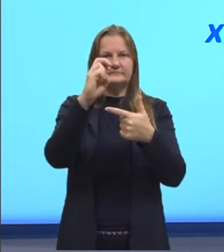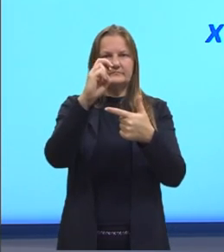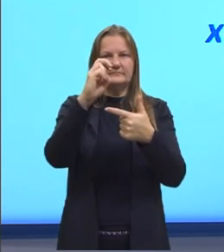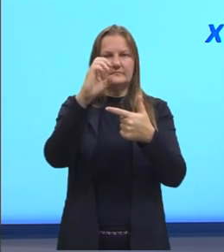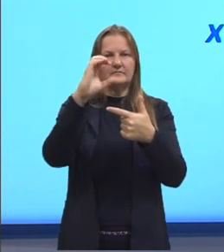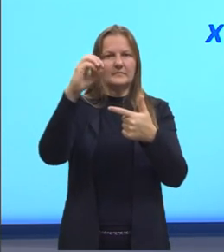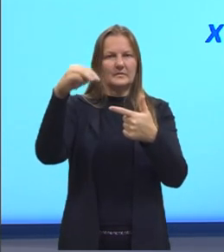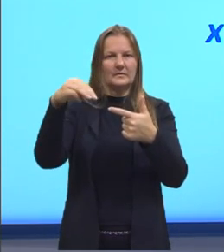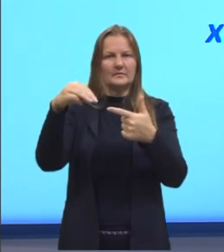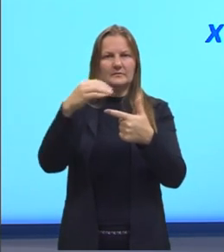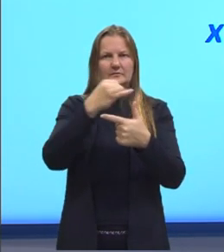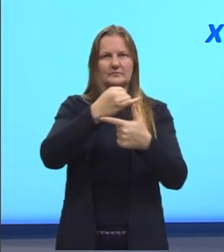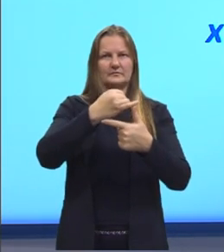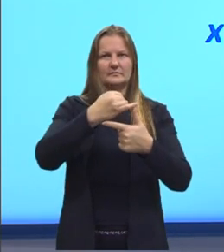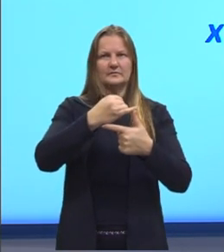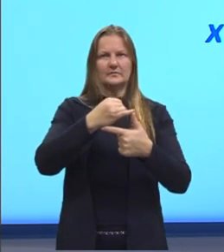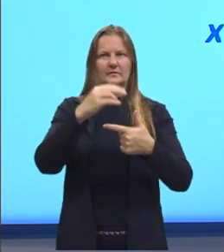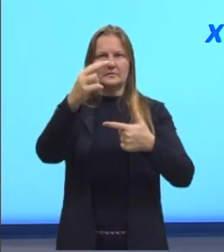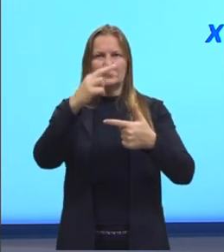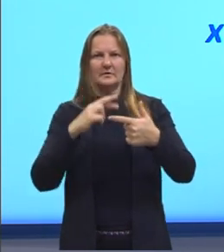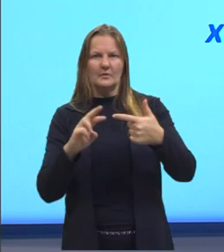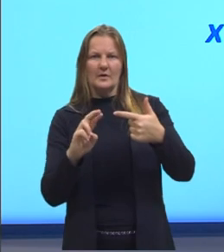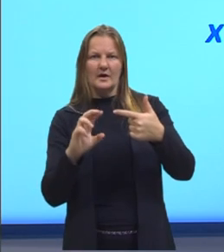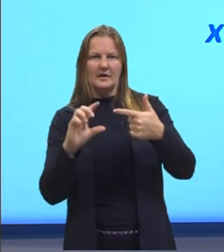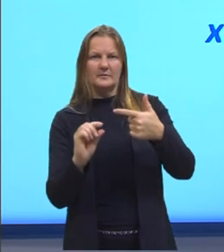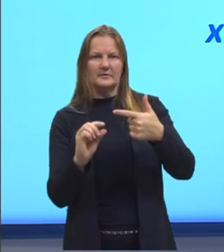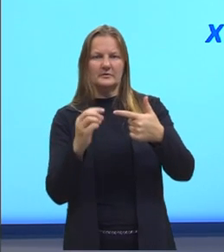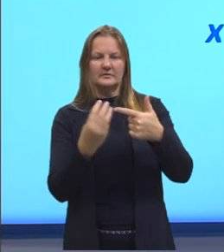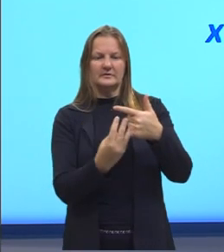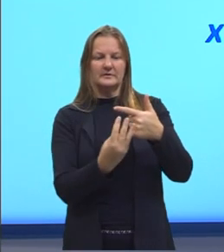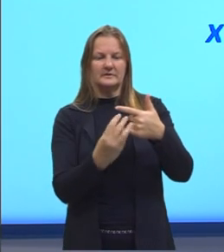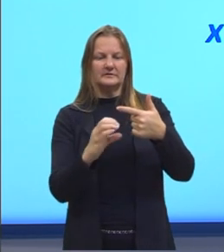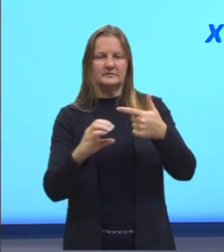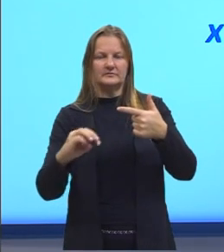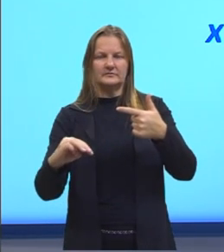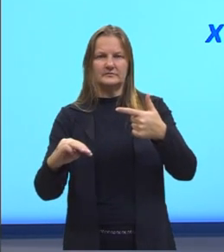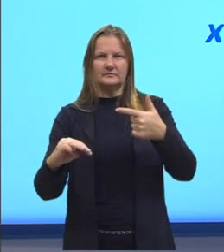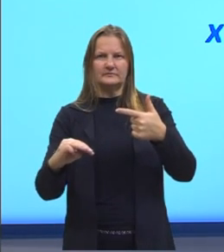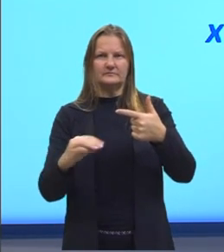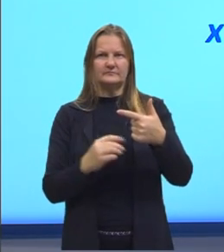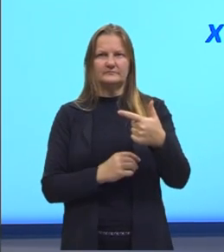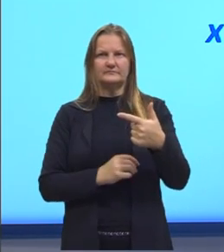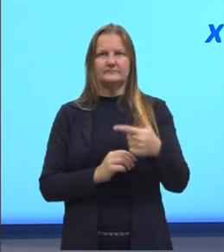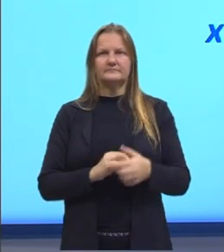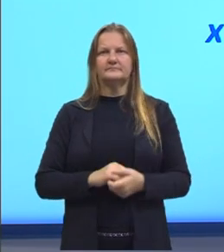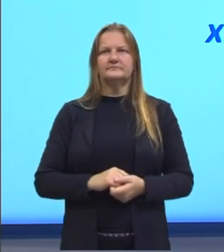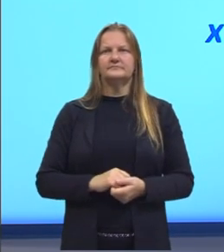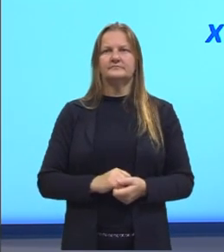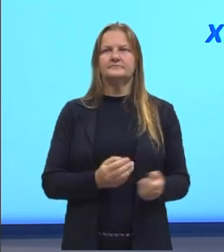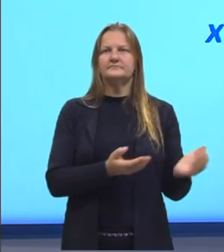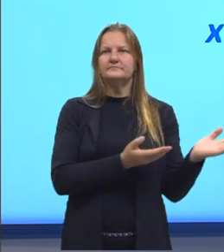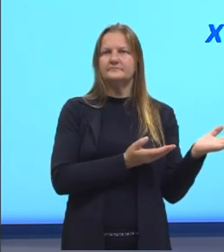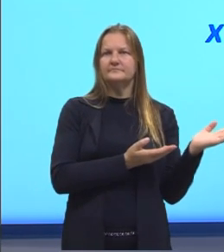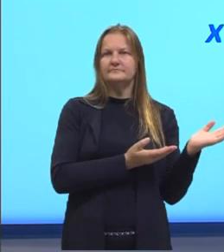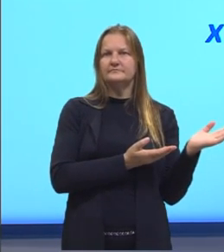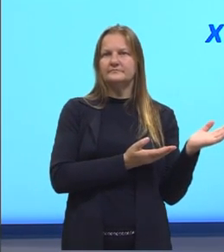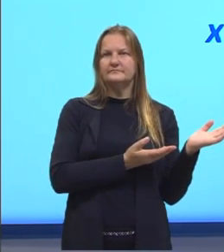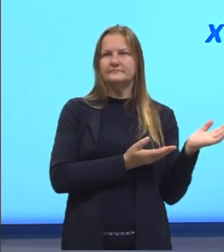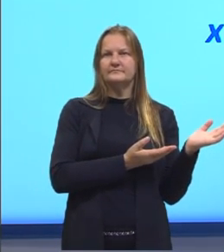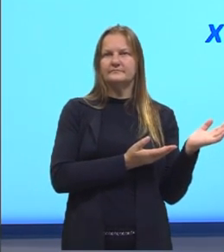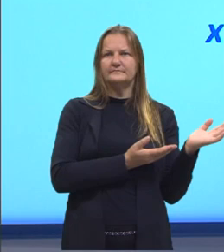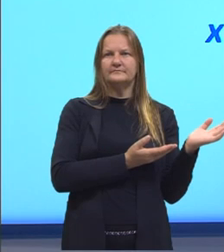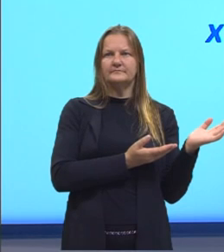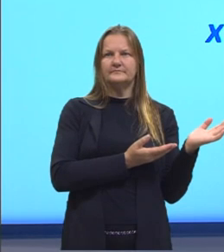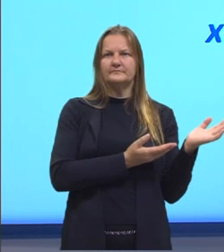centímetros e aquele R minúsculo que seria o raio da seção de pelo menos 3 centímetros Então,